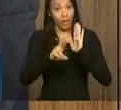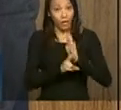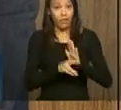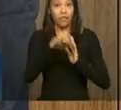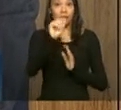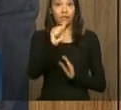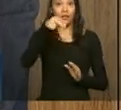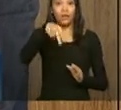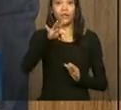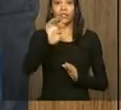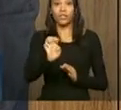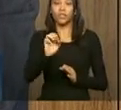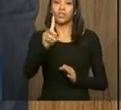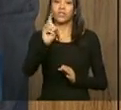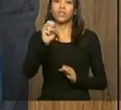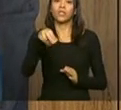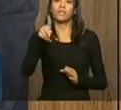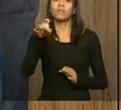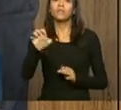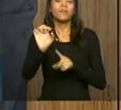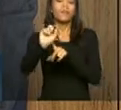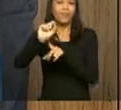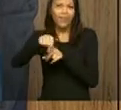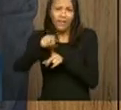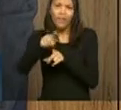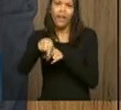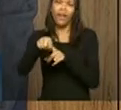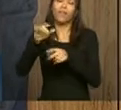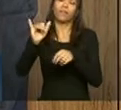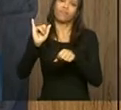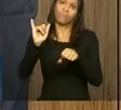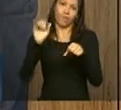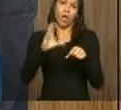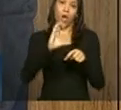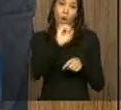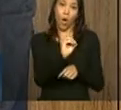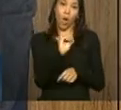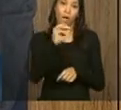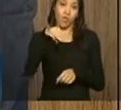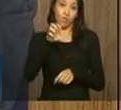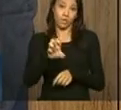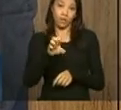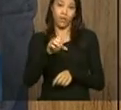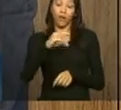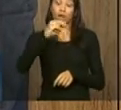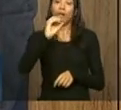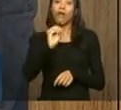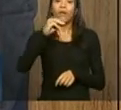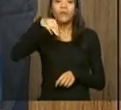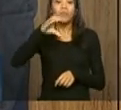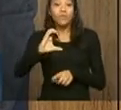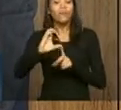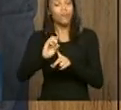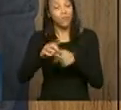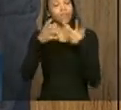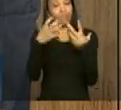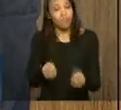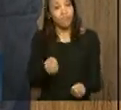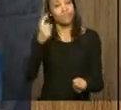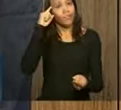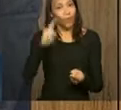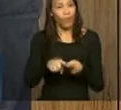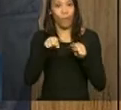eu menciono, são instrumentos legitimamente aceitos para o AMC para se defender de práticas desleais.